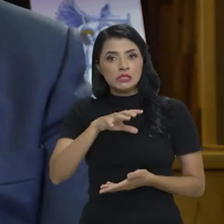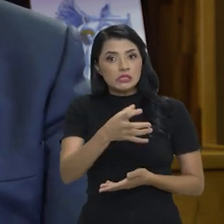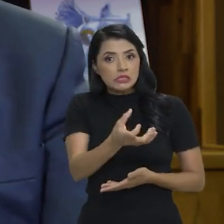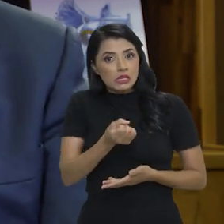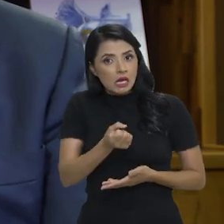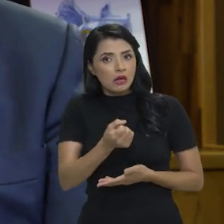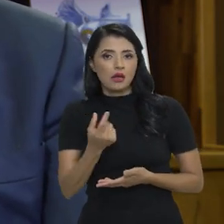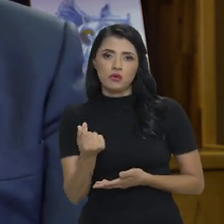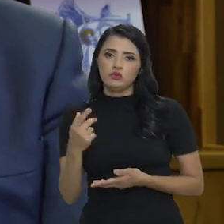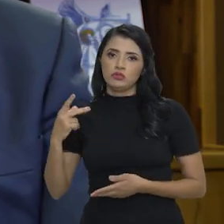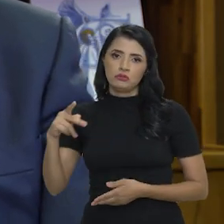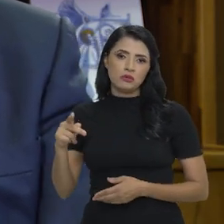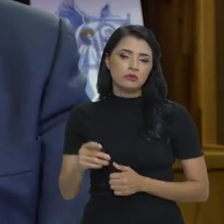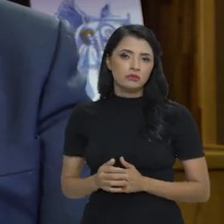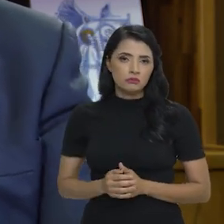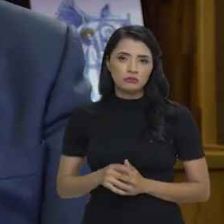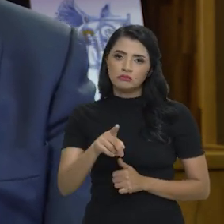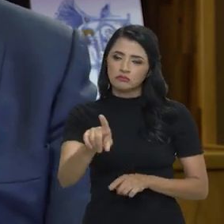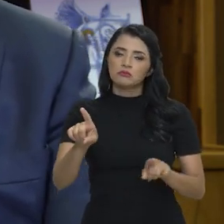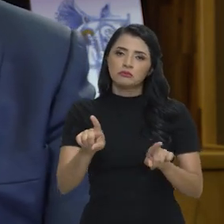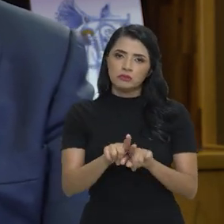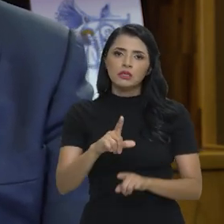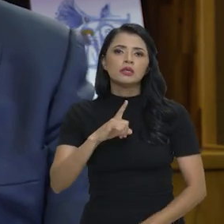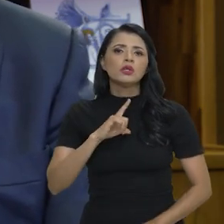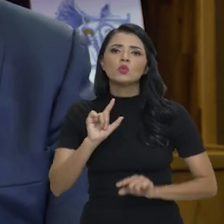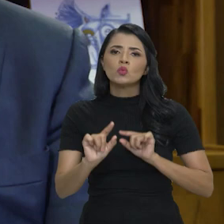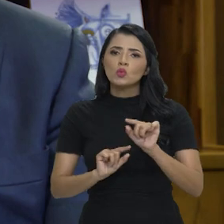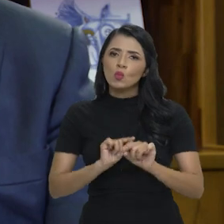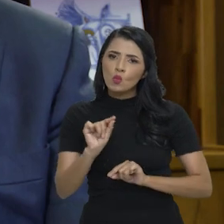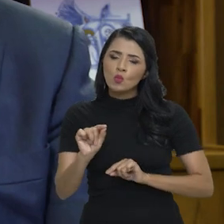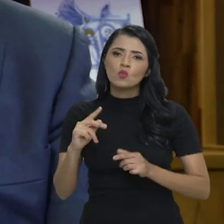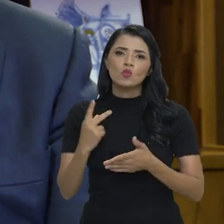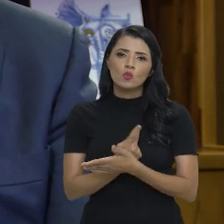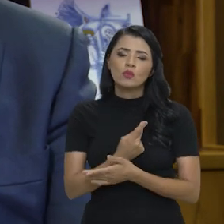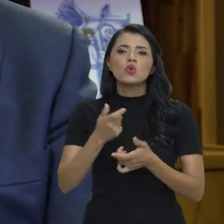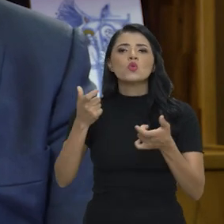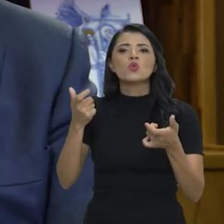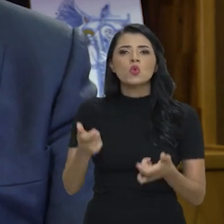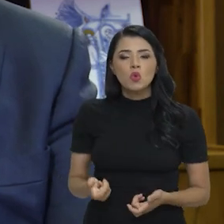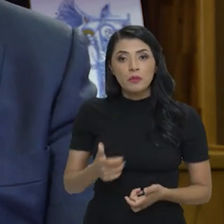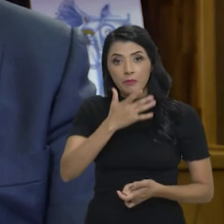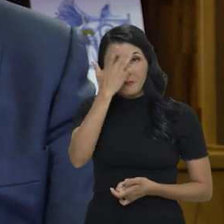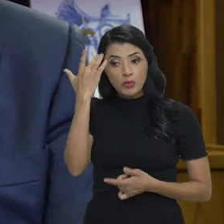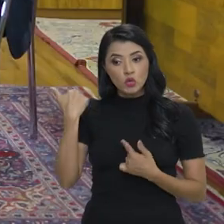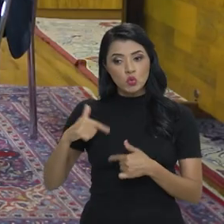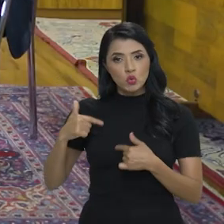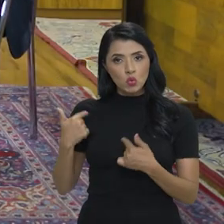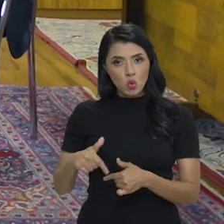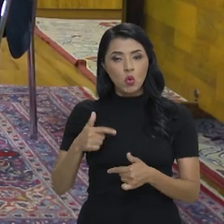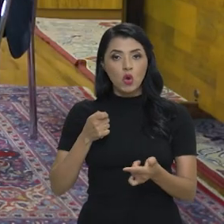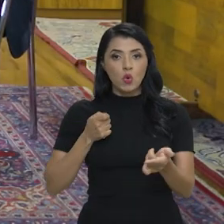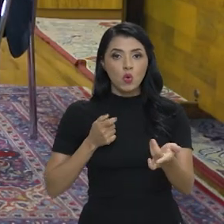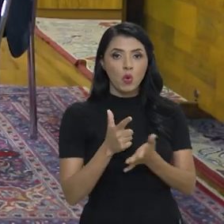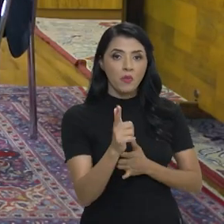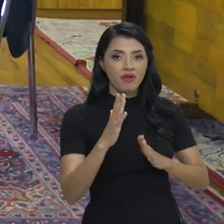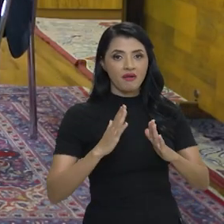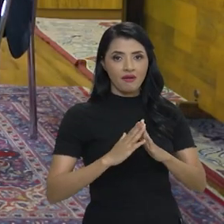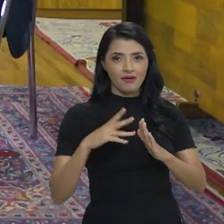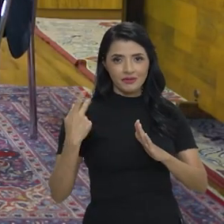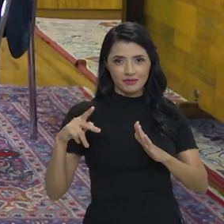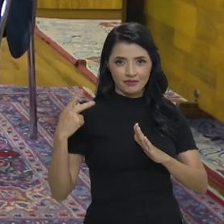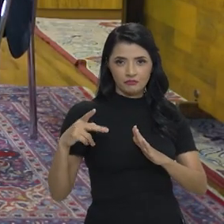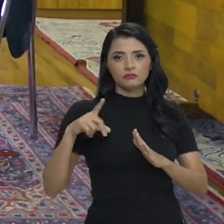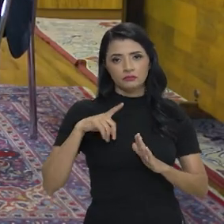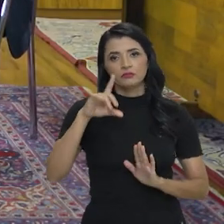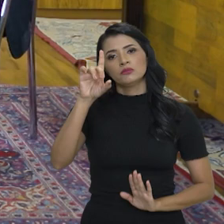de sacar o seu saldo. Você tem também a situação onde o trabalhador ao adquirir uma casa